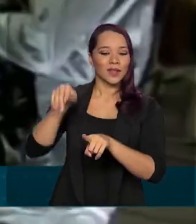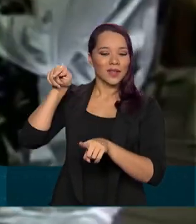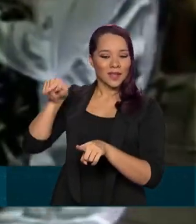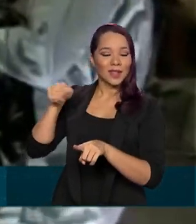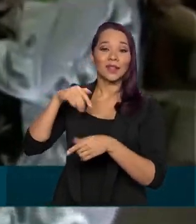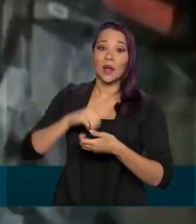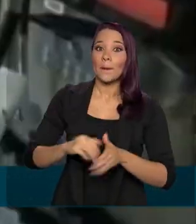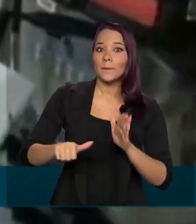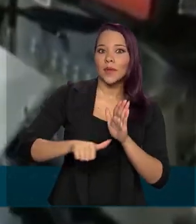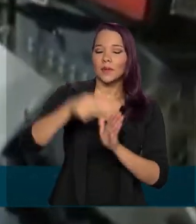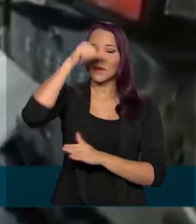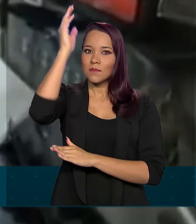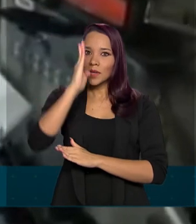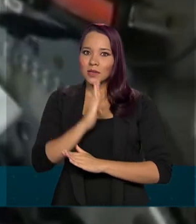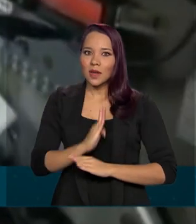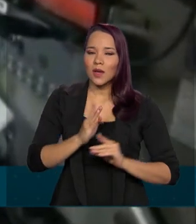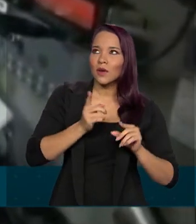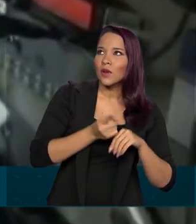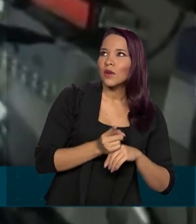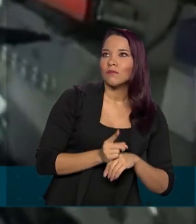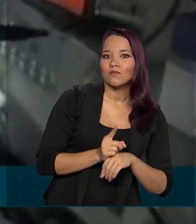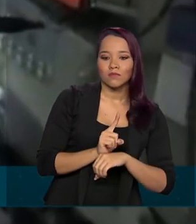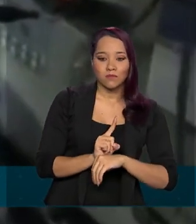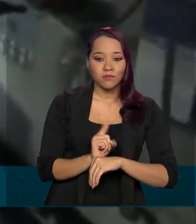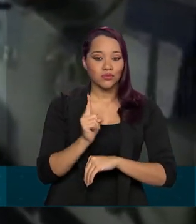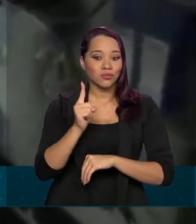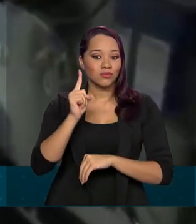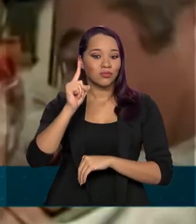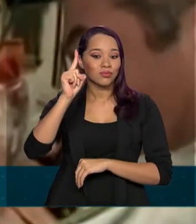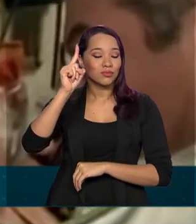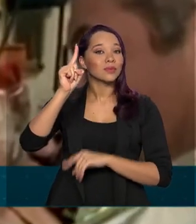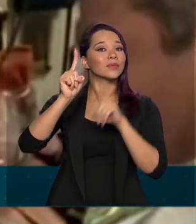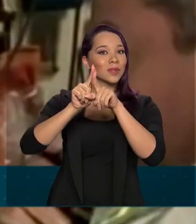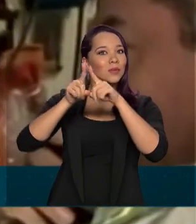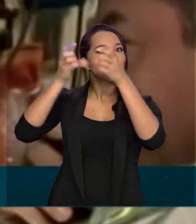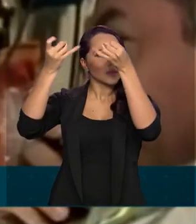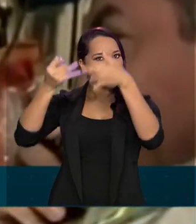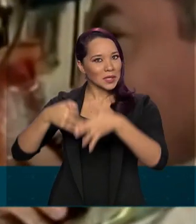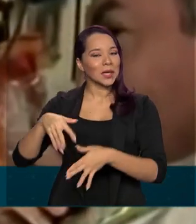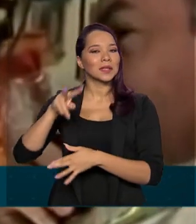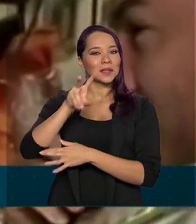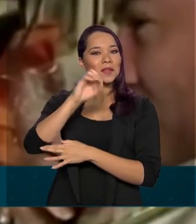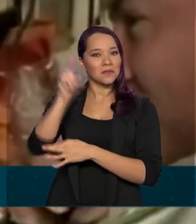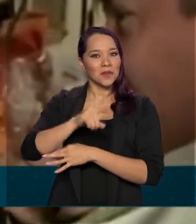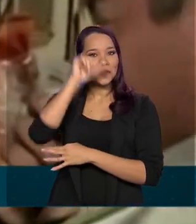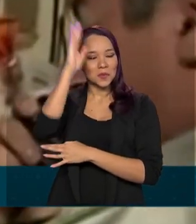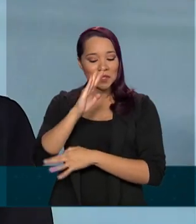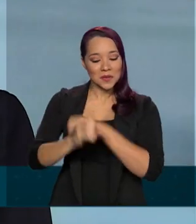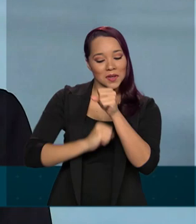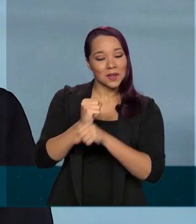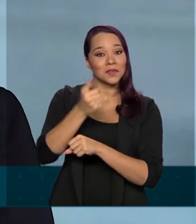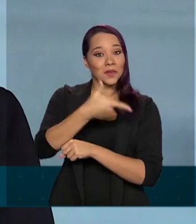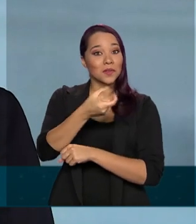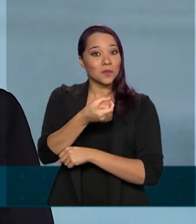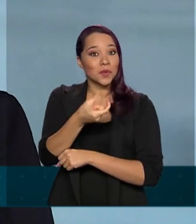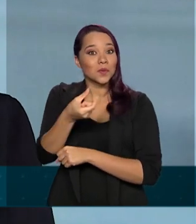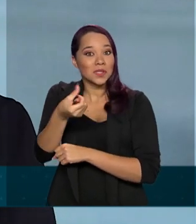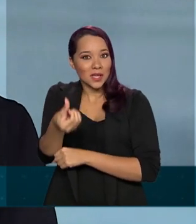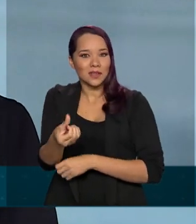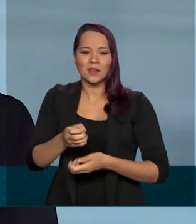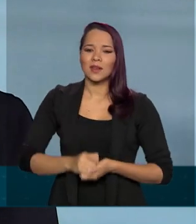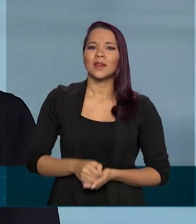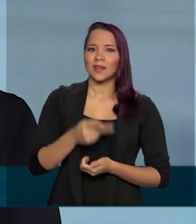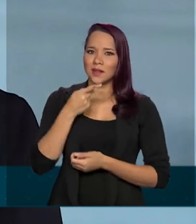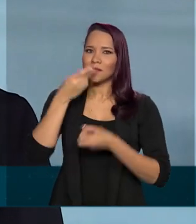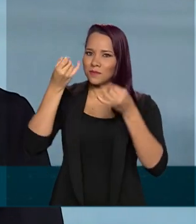primeiro brasileiro a alcançar o espaço, também foi contada na Voz do Brasil em 2006. E ele reconhece